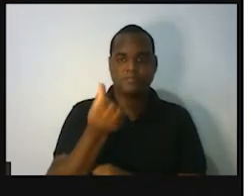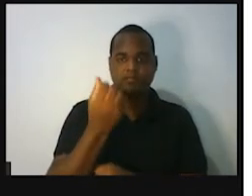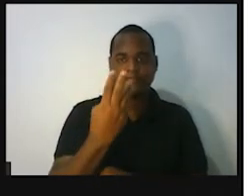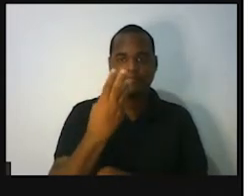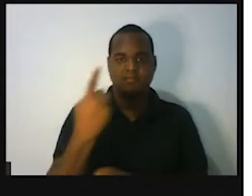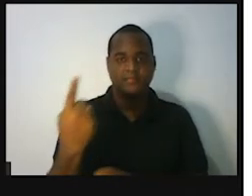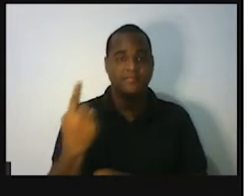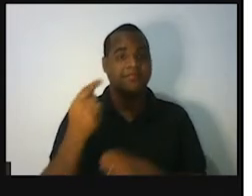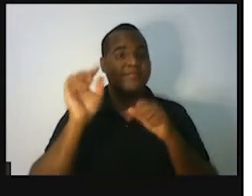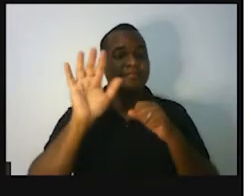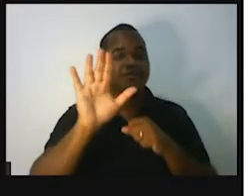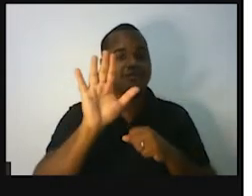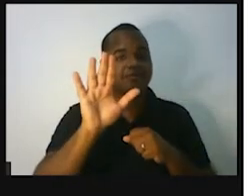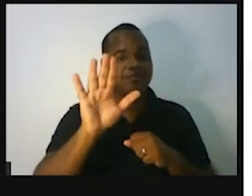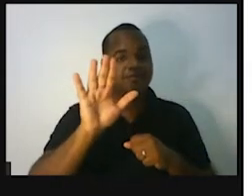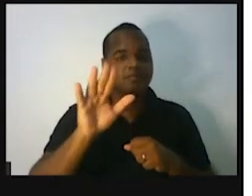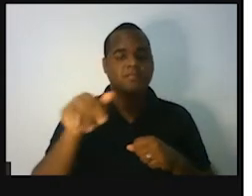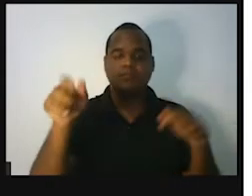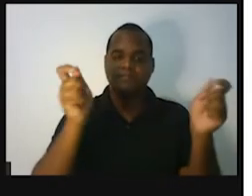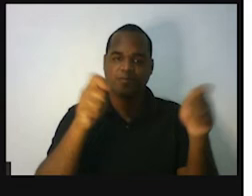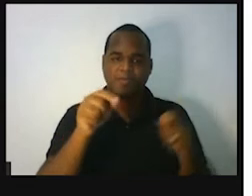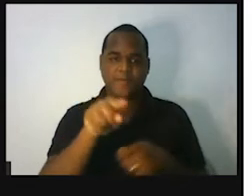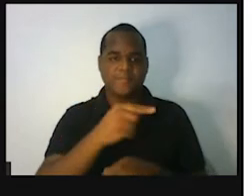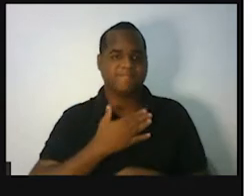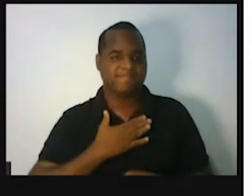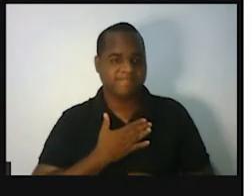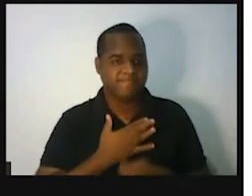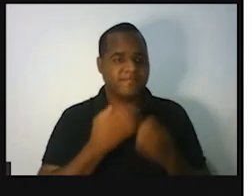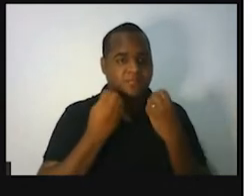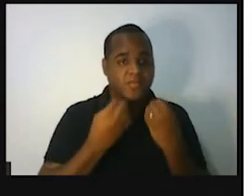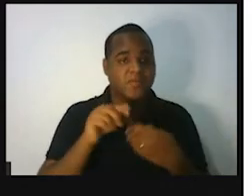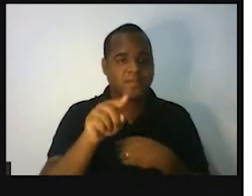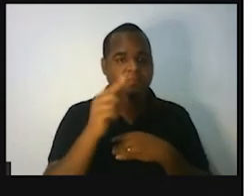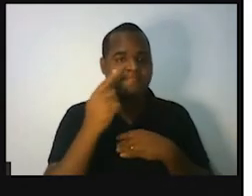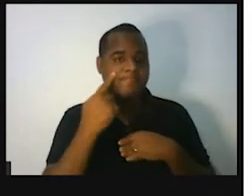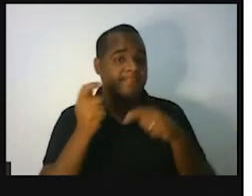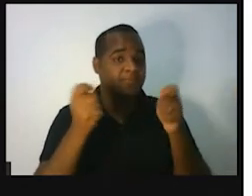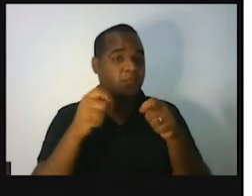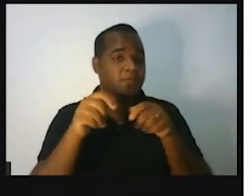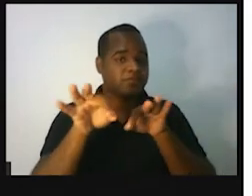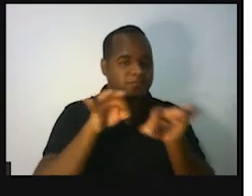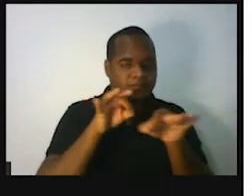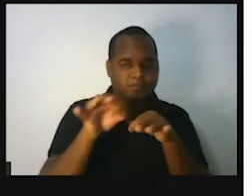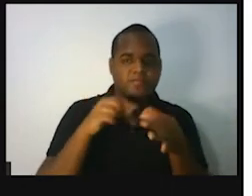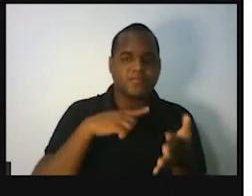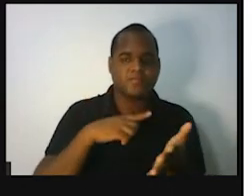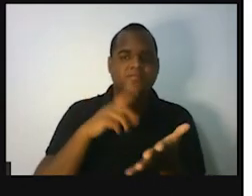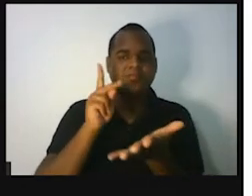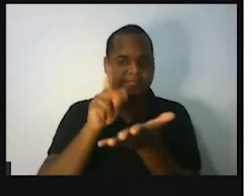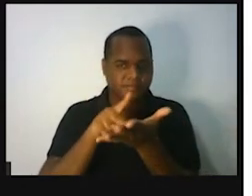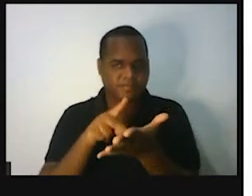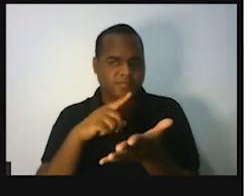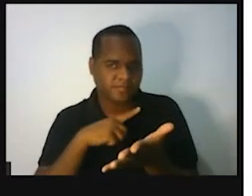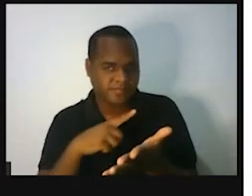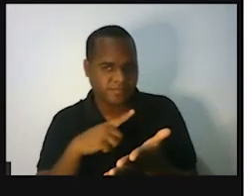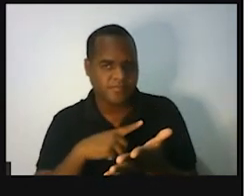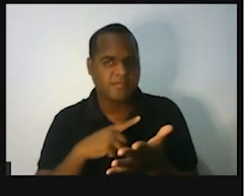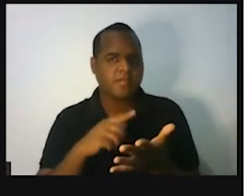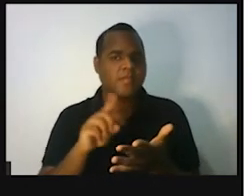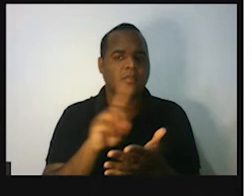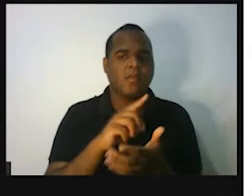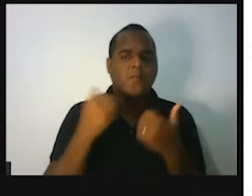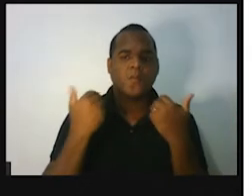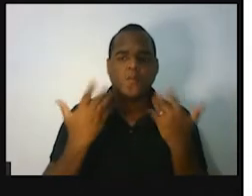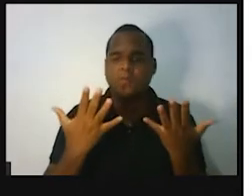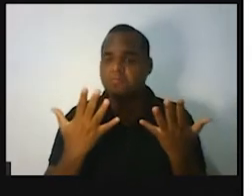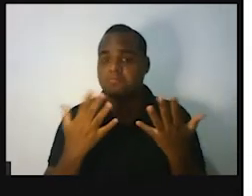Mas, eu gostaria muito que você verificasse se essa soma realmente dá 631.